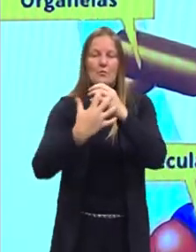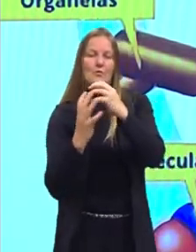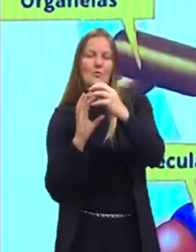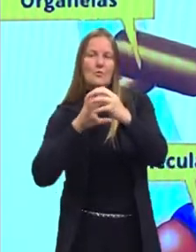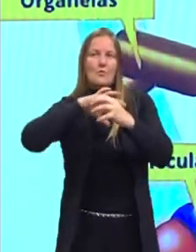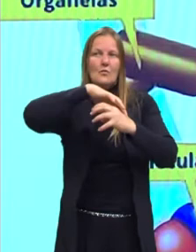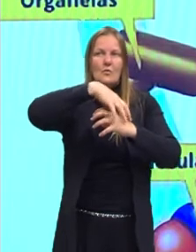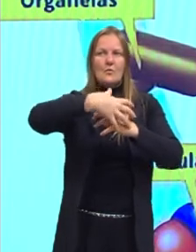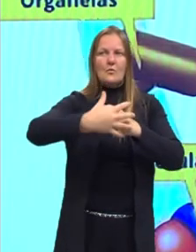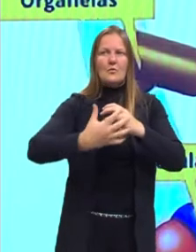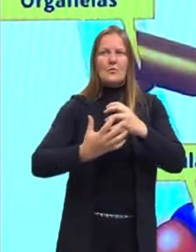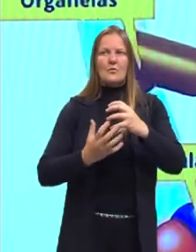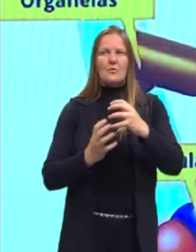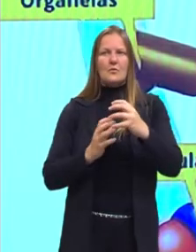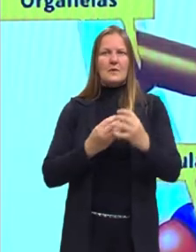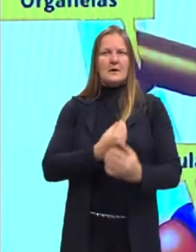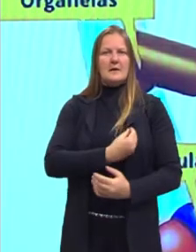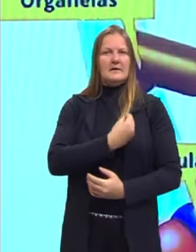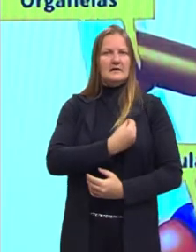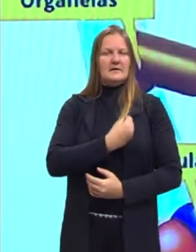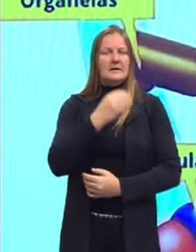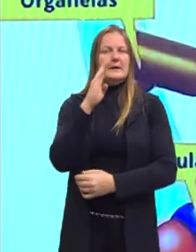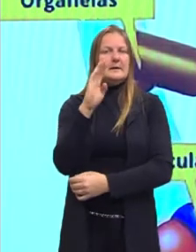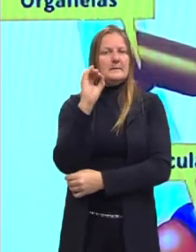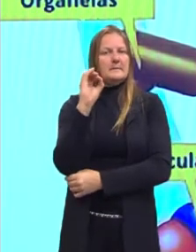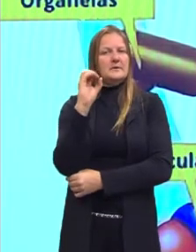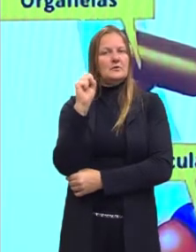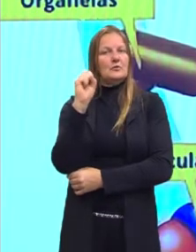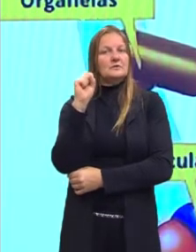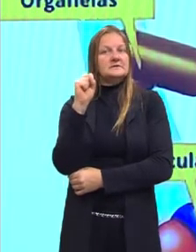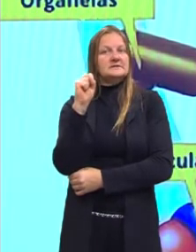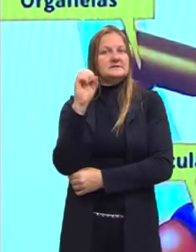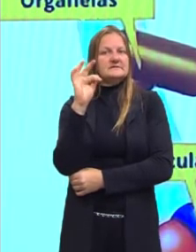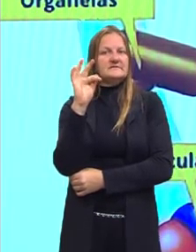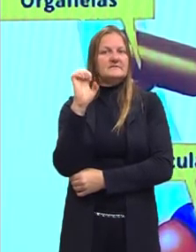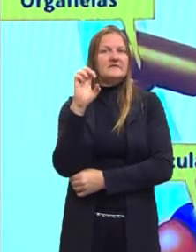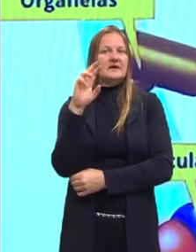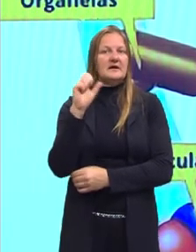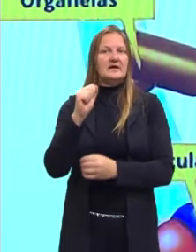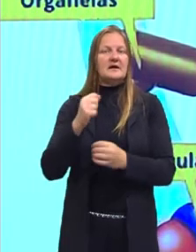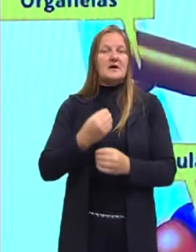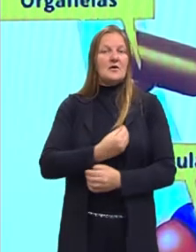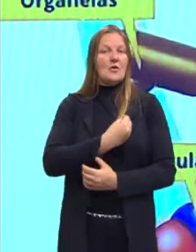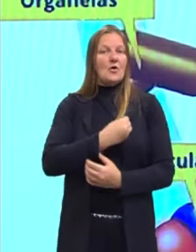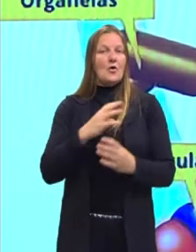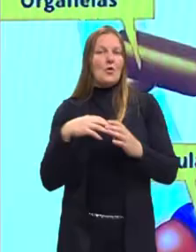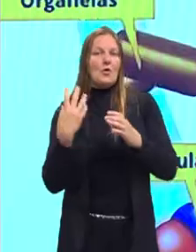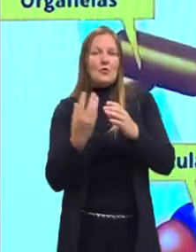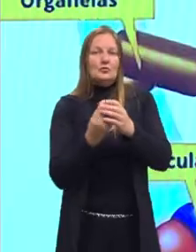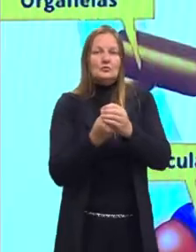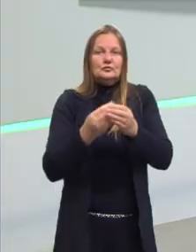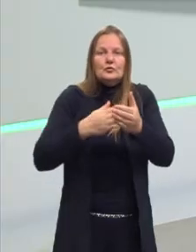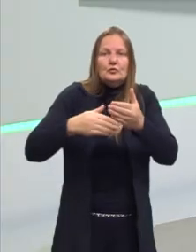é a biosfera. Também posso dizer que é o conjunto de biomas.